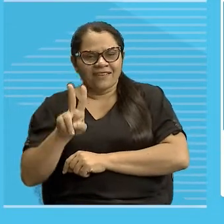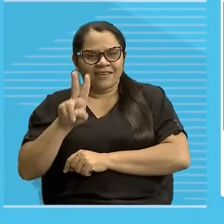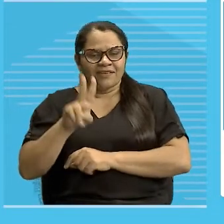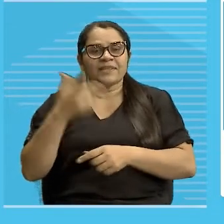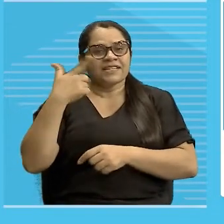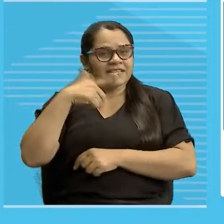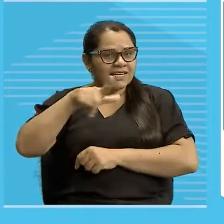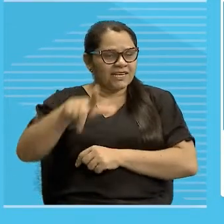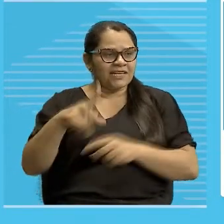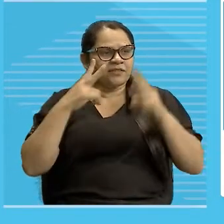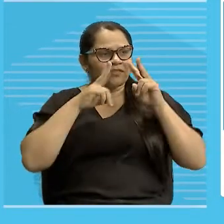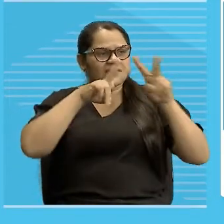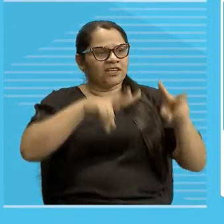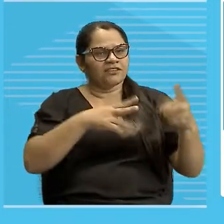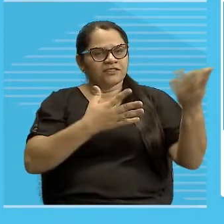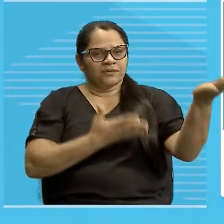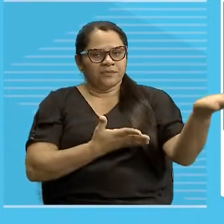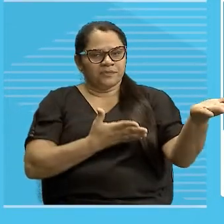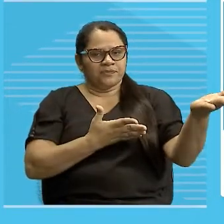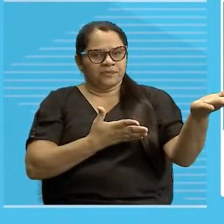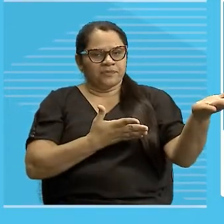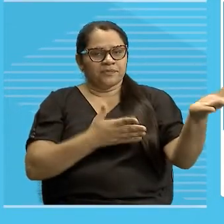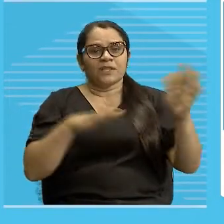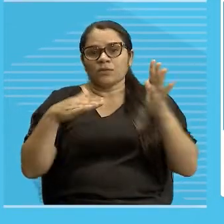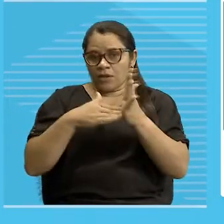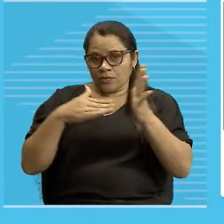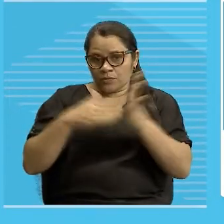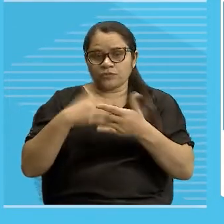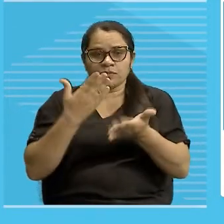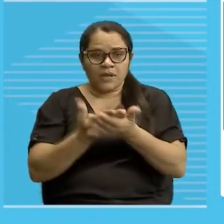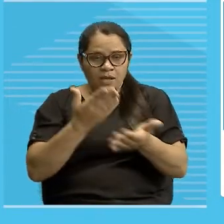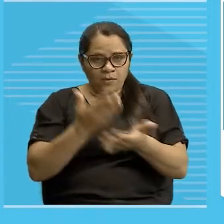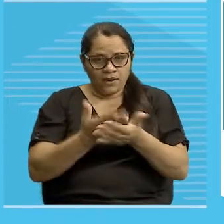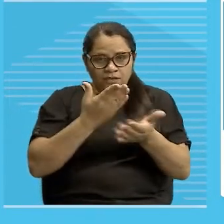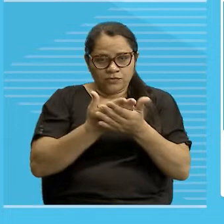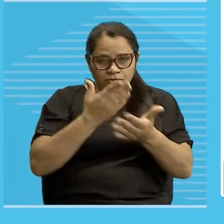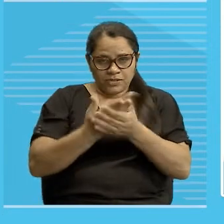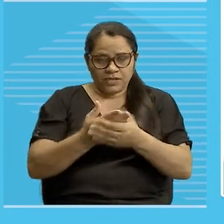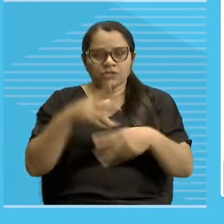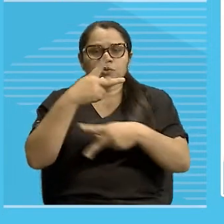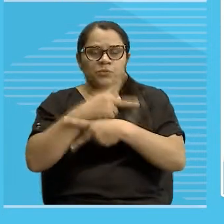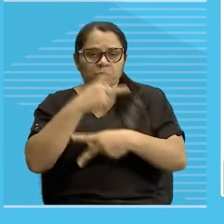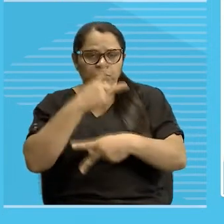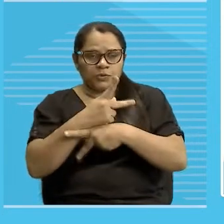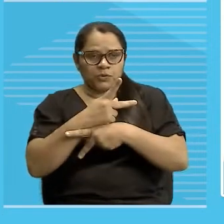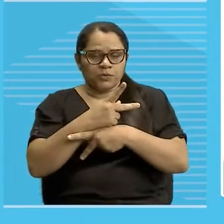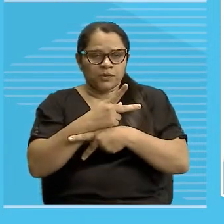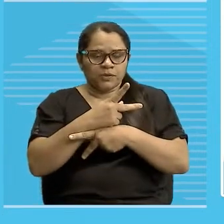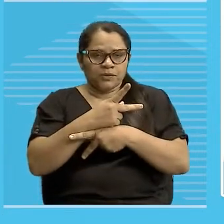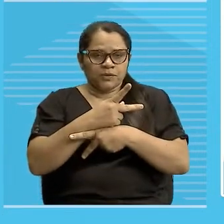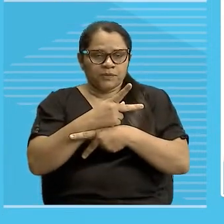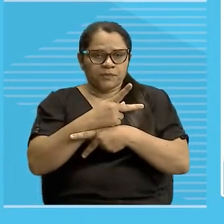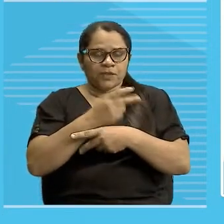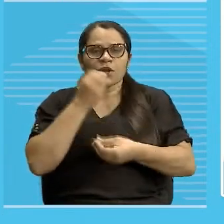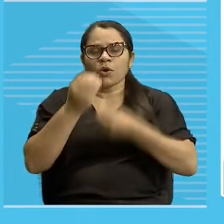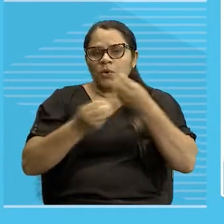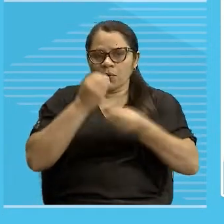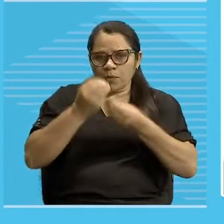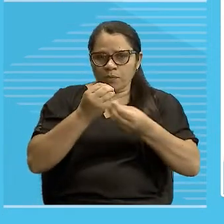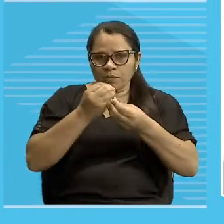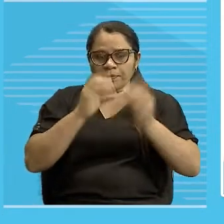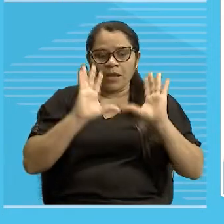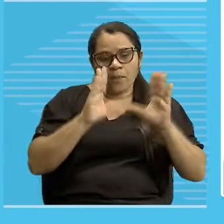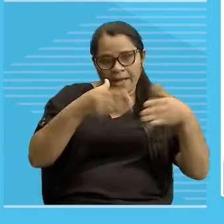lindo. Bom, na nossa última aula, nós começamos estudando o pronome, certo? Que é, como vocês sabem, uma